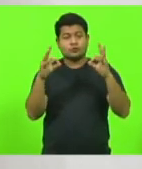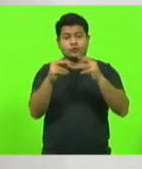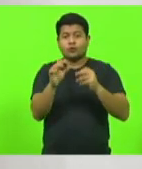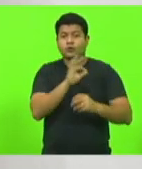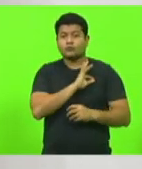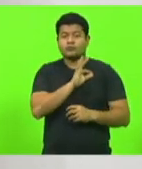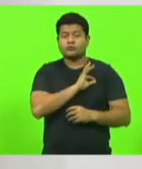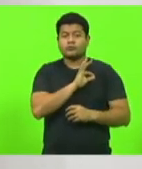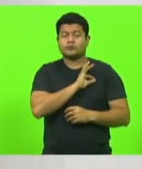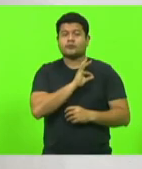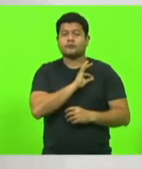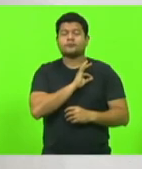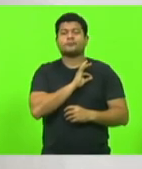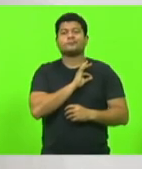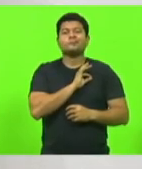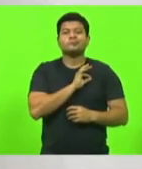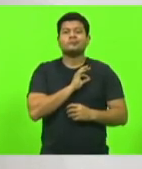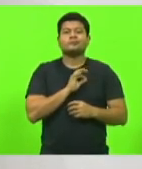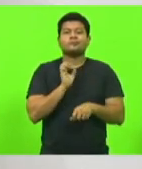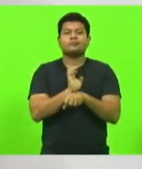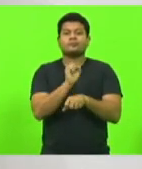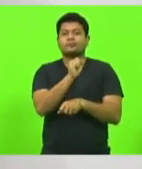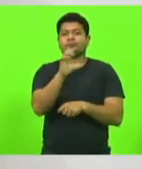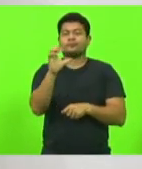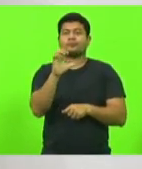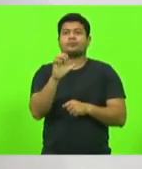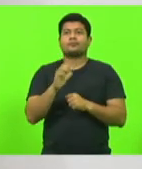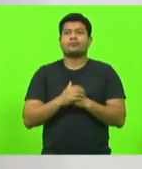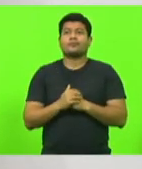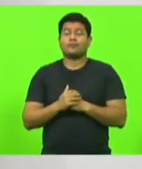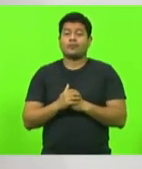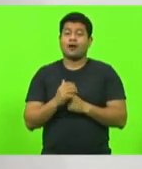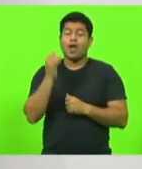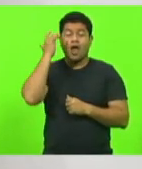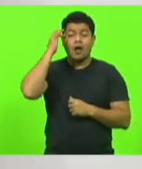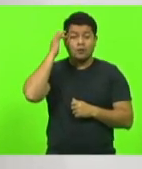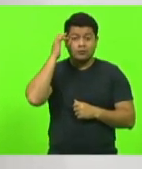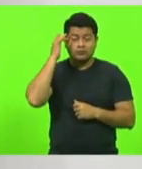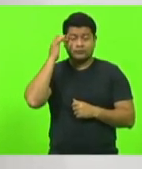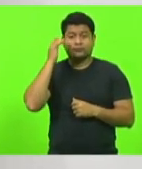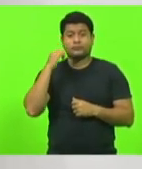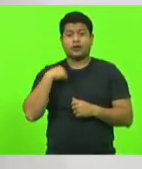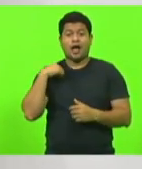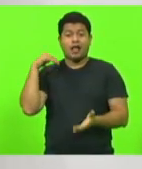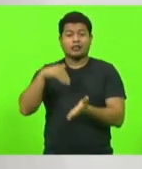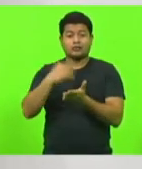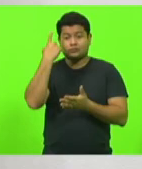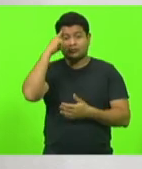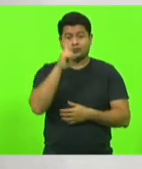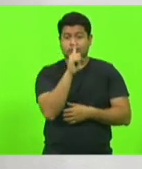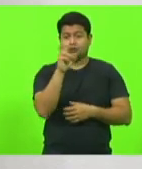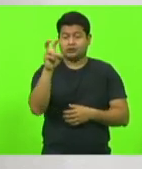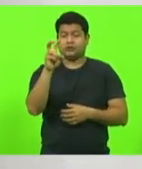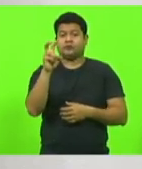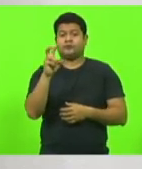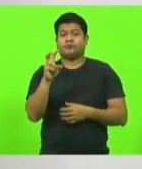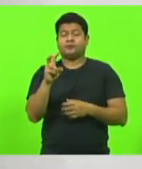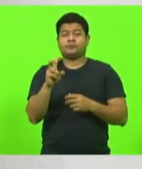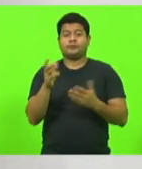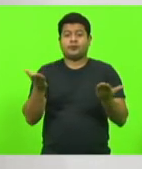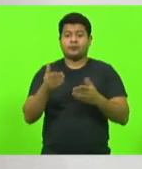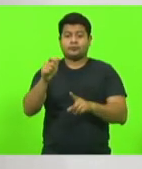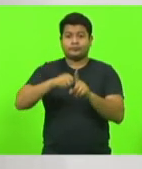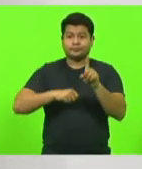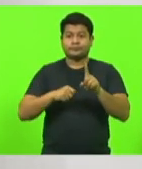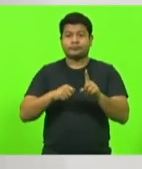de Santa Catarina. no mais tardar ali, até o dia 15 desse mês, nós vamos fazer a primeira reunião.